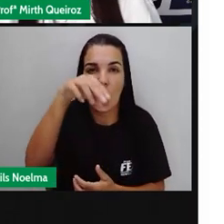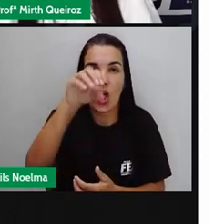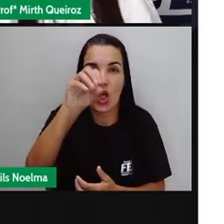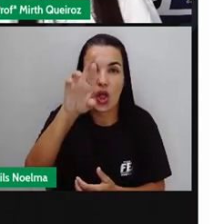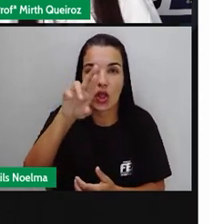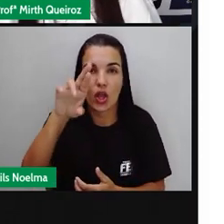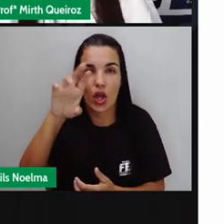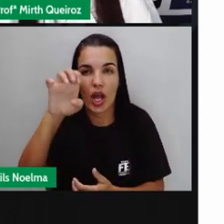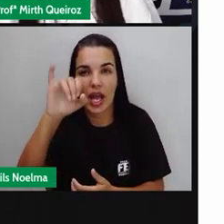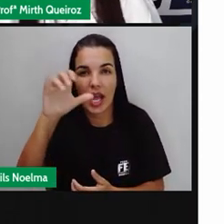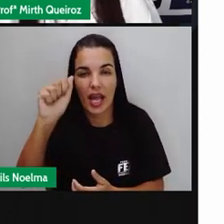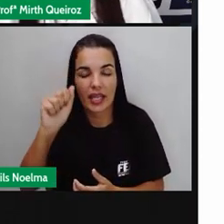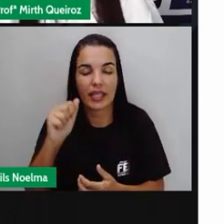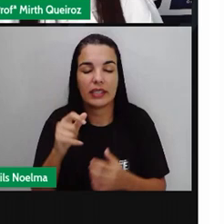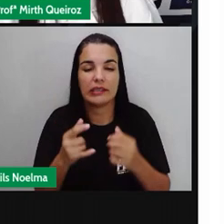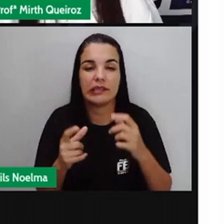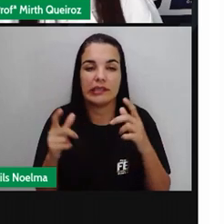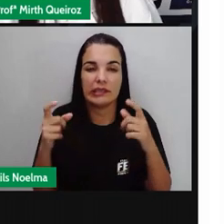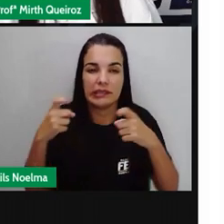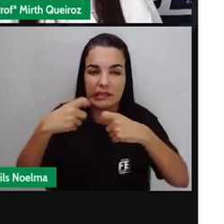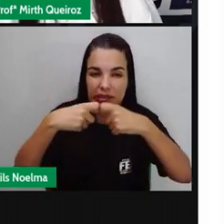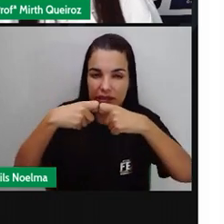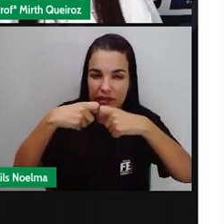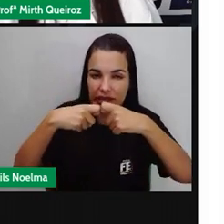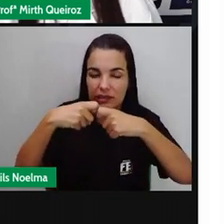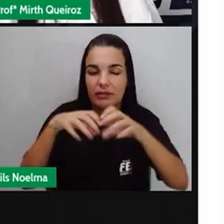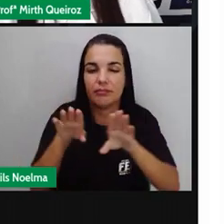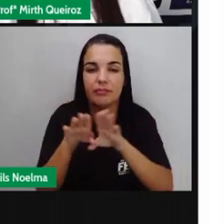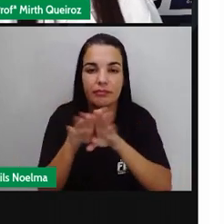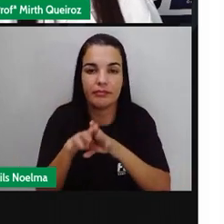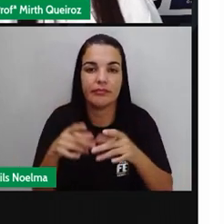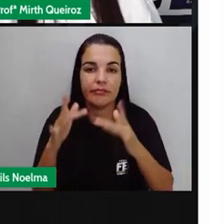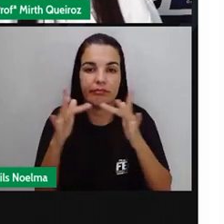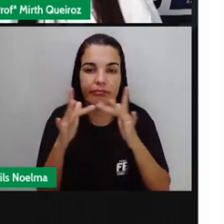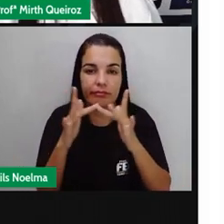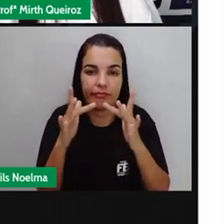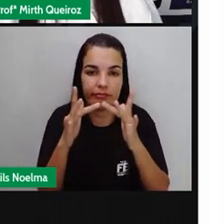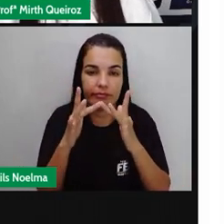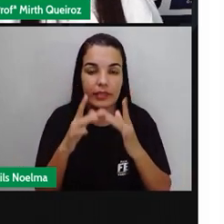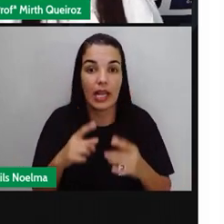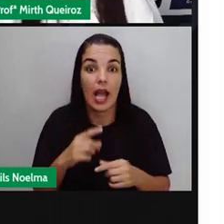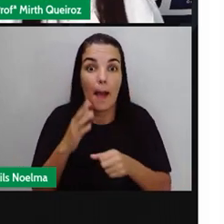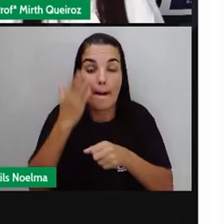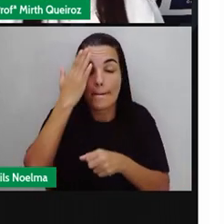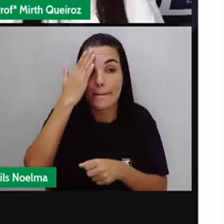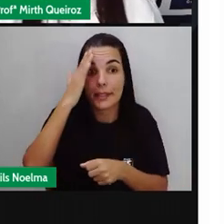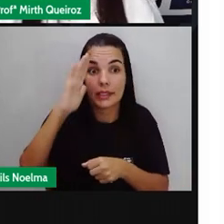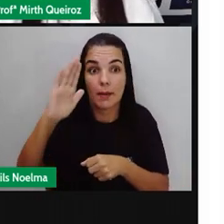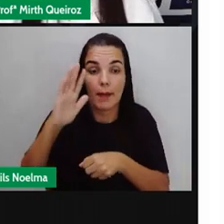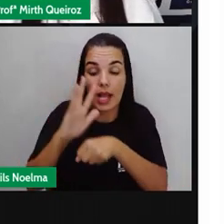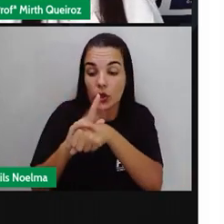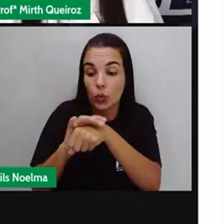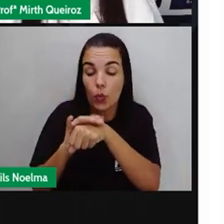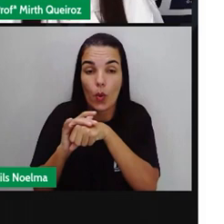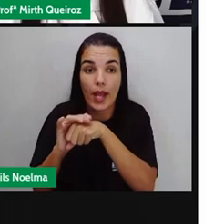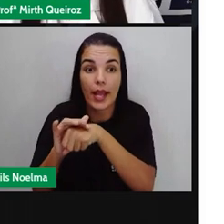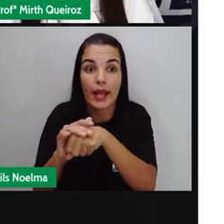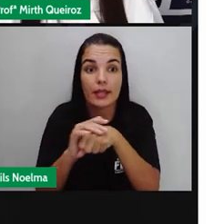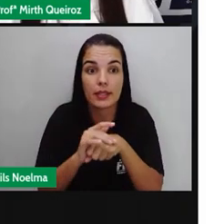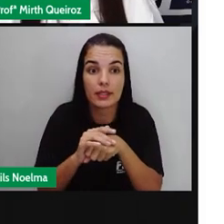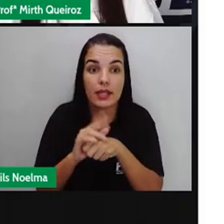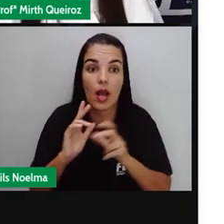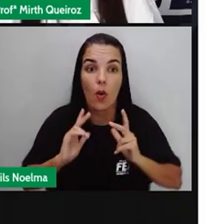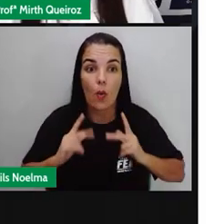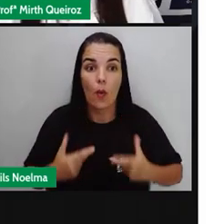contato sexual. E sífilis, contato sexual. Essas são as principais doenças humanas causadas aí